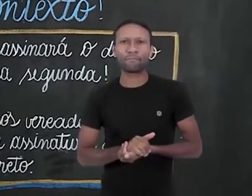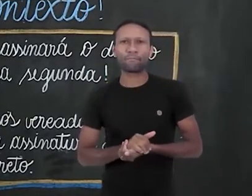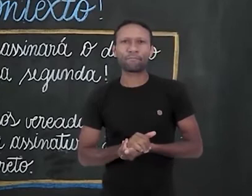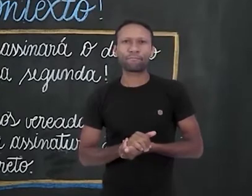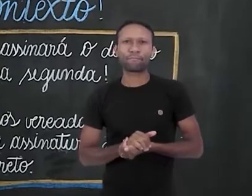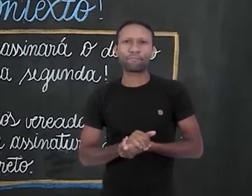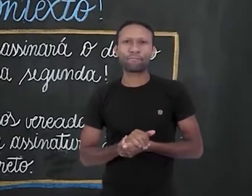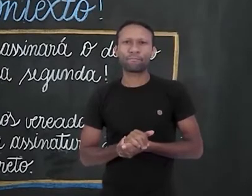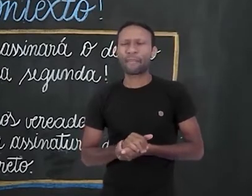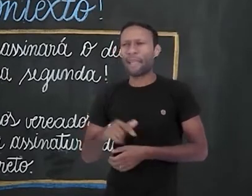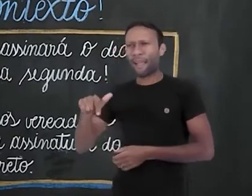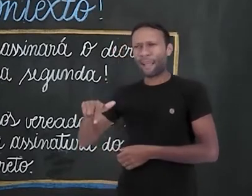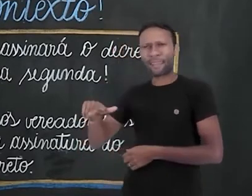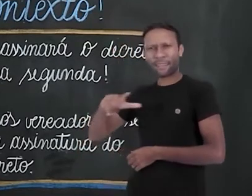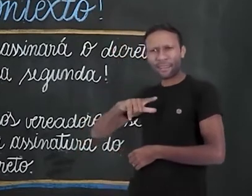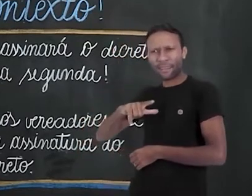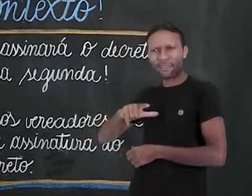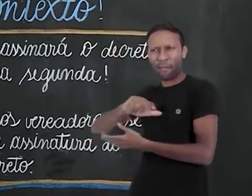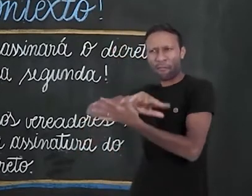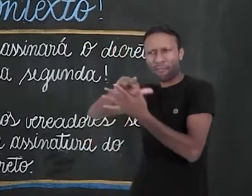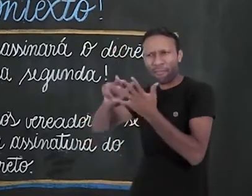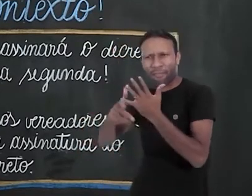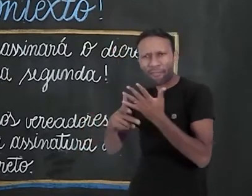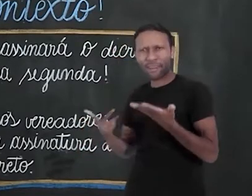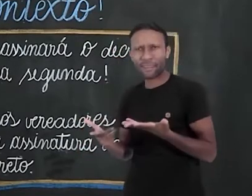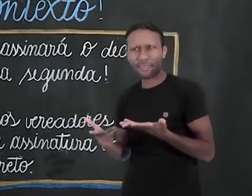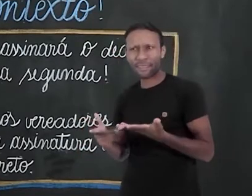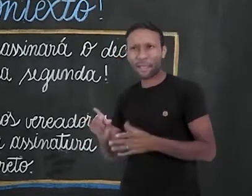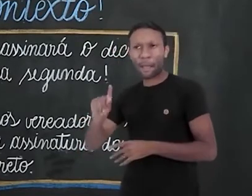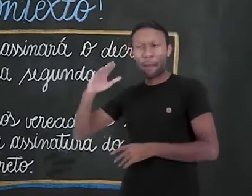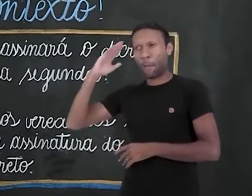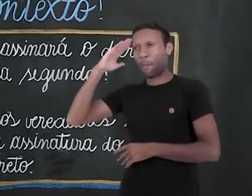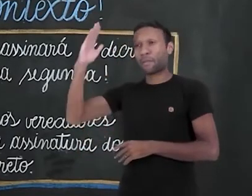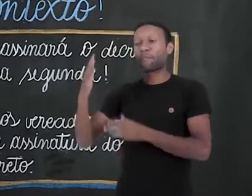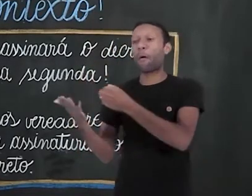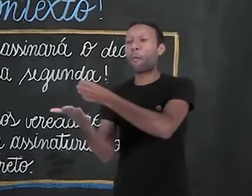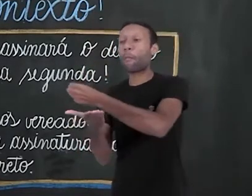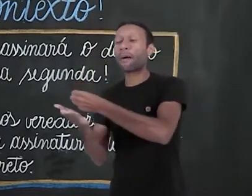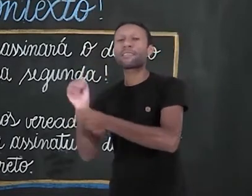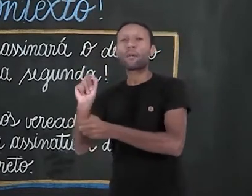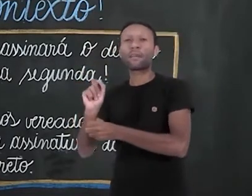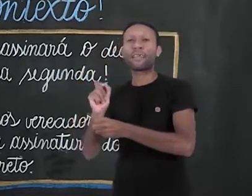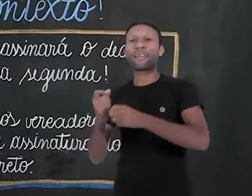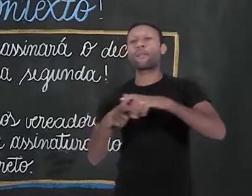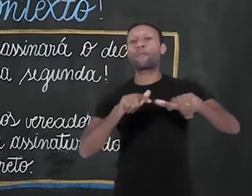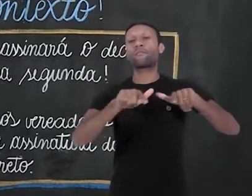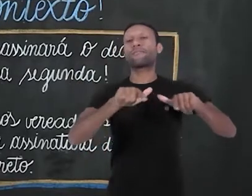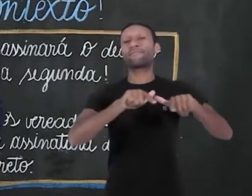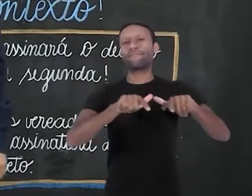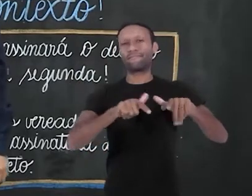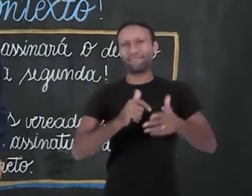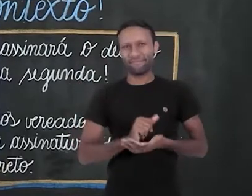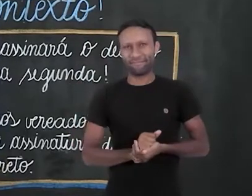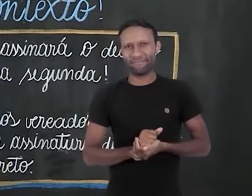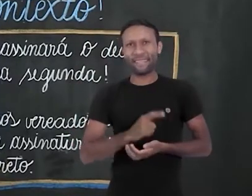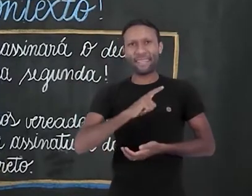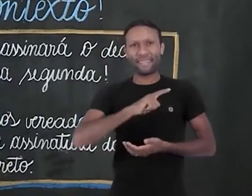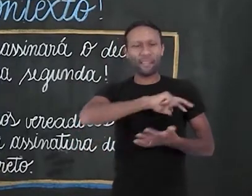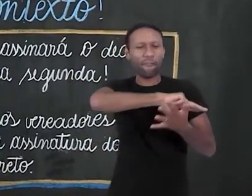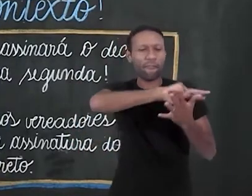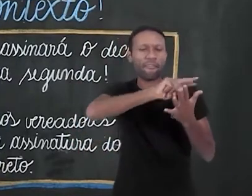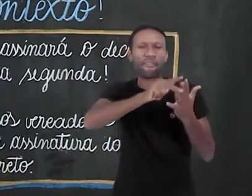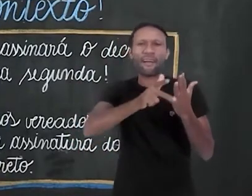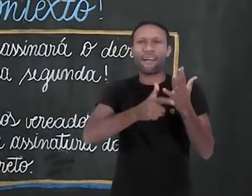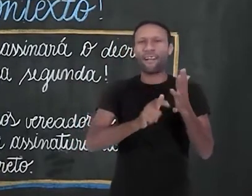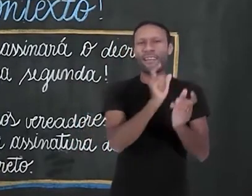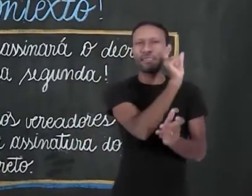que tem muitos elementos no sujeito e tem mesmo, mas o núcleo só existe um, que é empreendimentos. Então, nesse caso, mesmo com várias palavras compondo